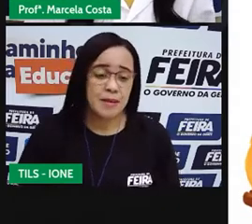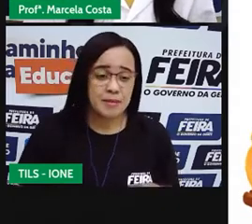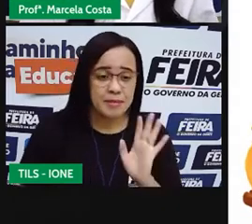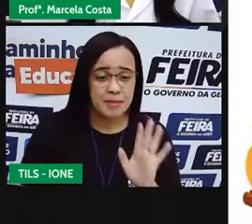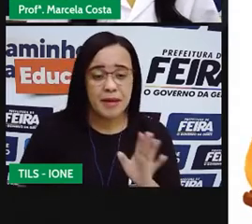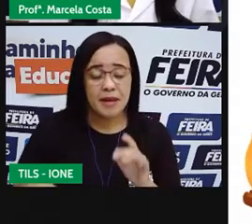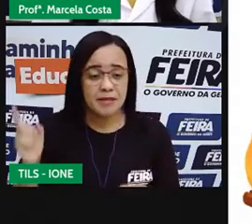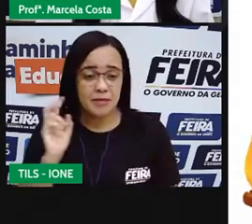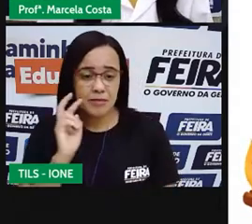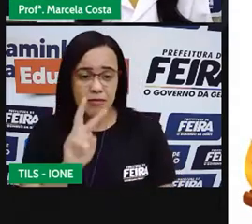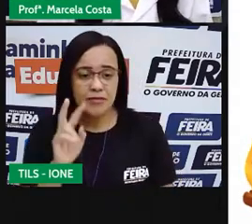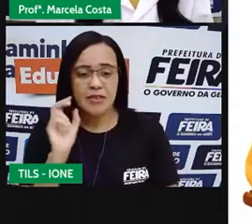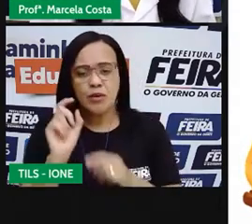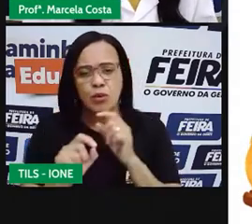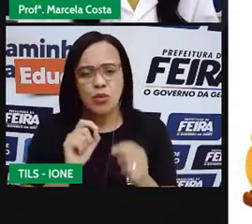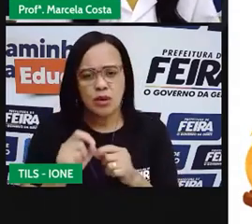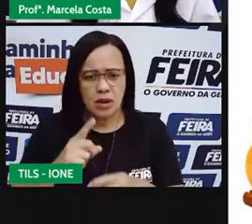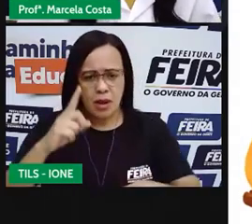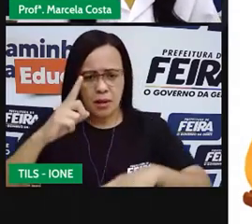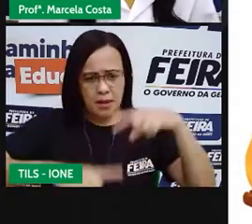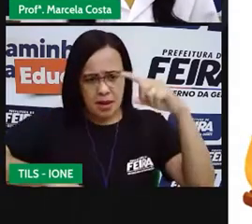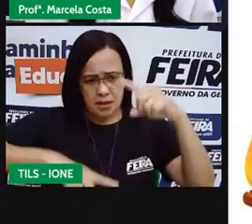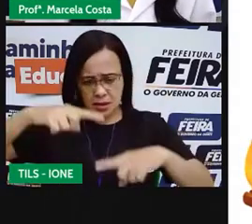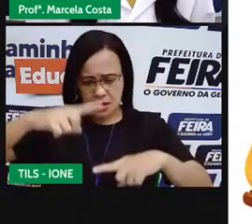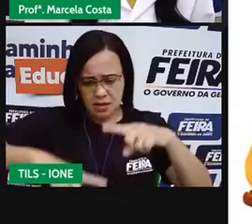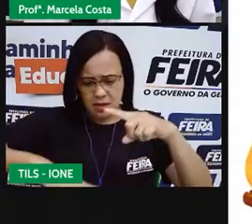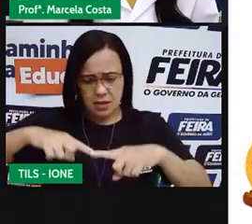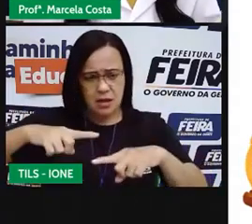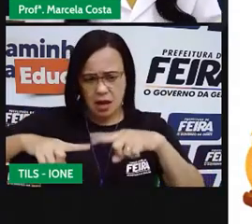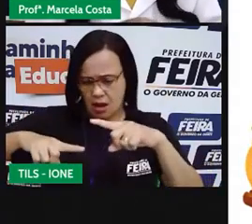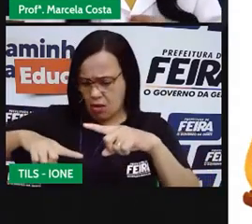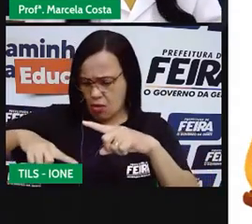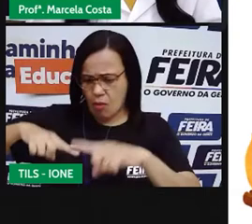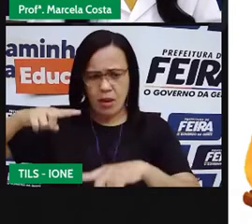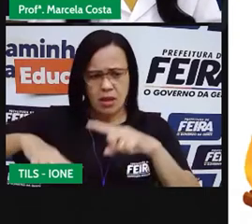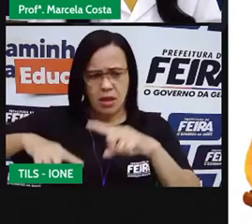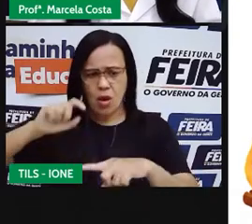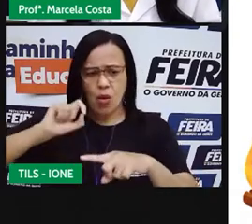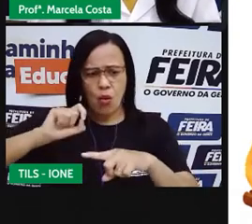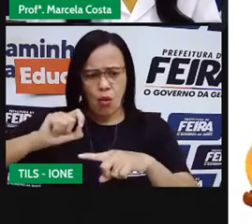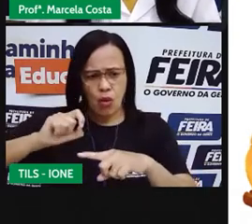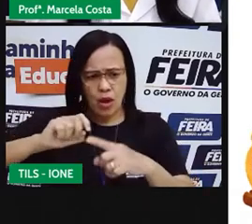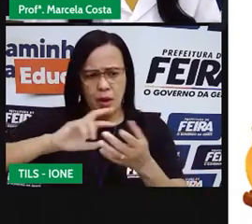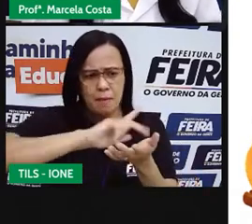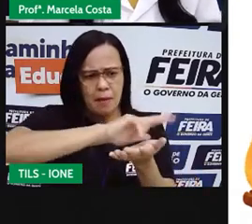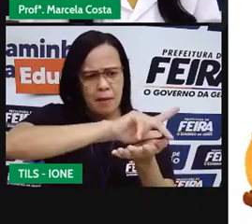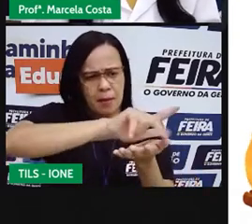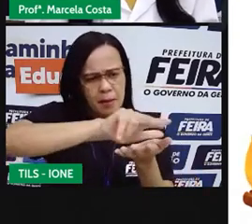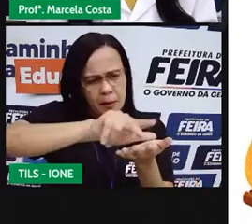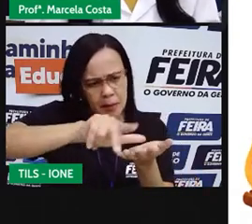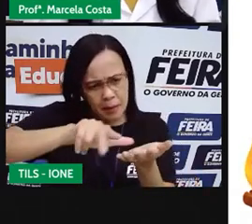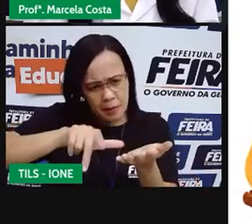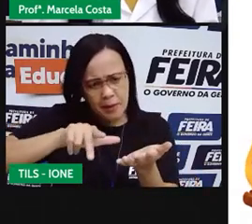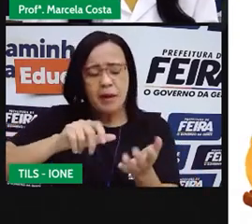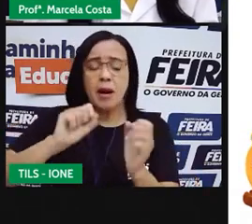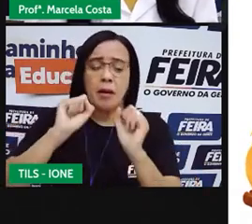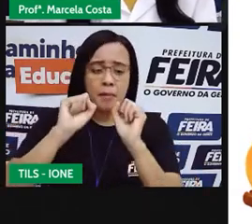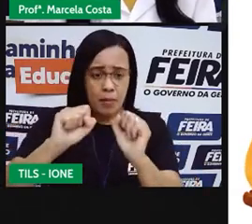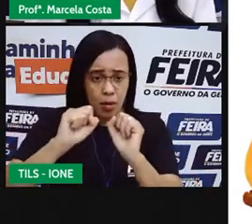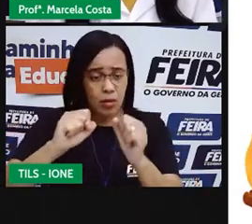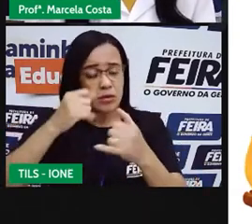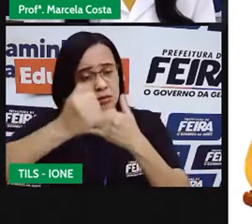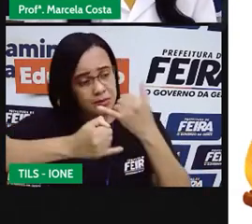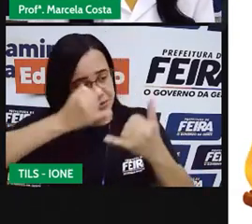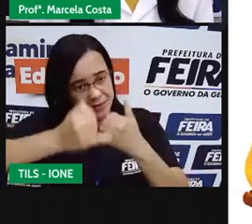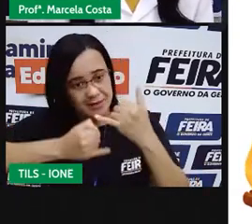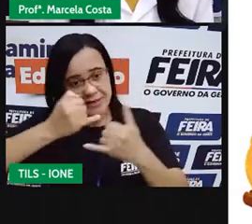Vamos ver, crianças, que a gente pode brincar de diferentes maneiras, usando materiais